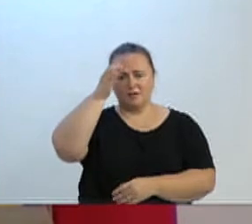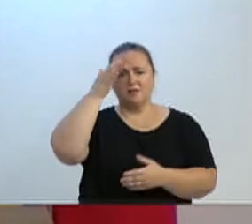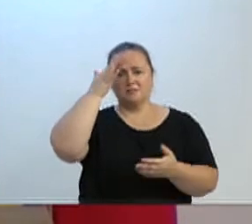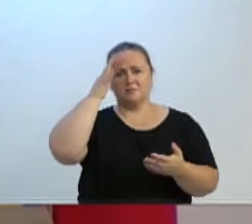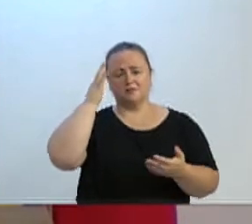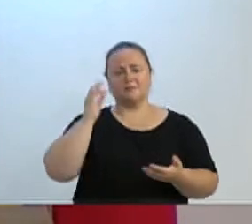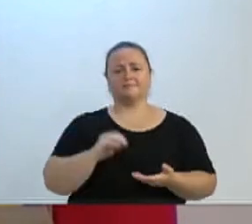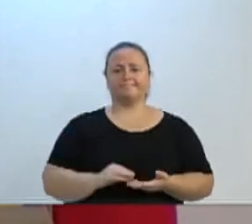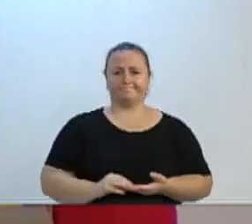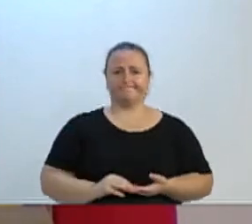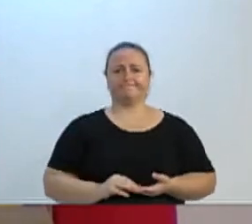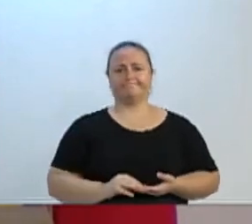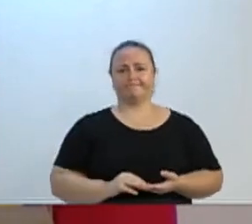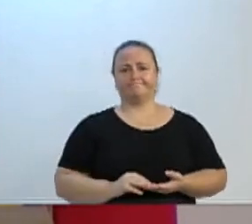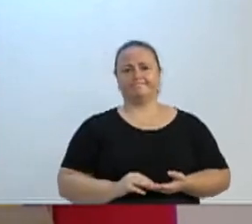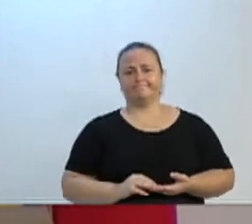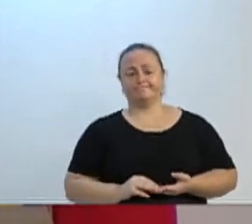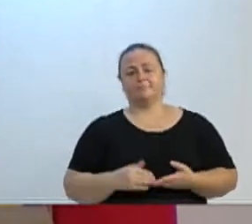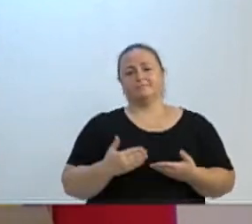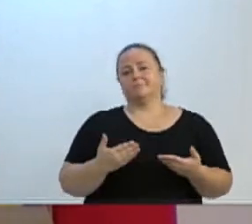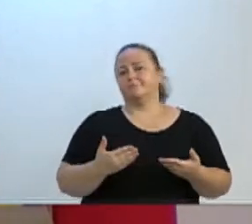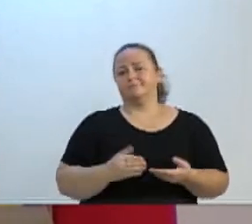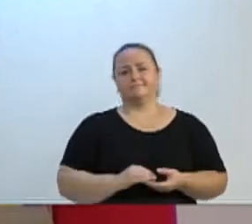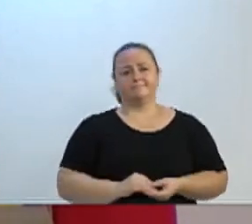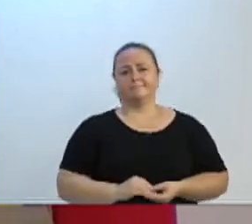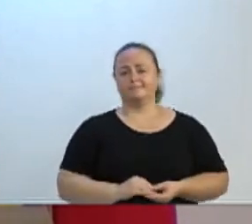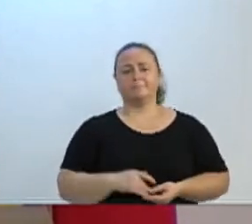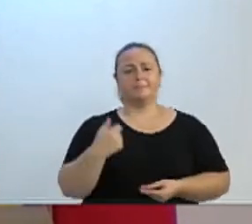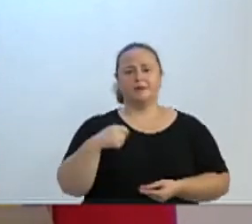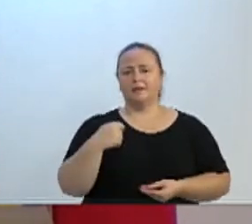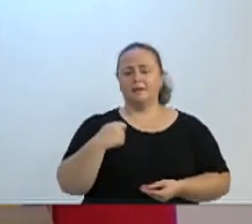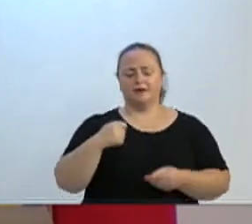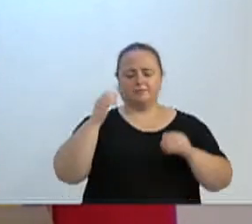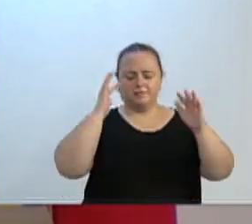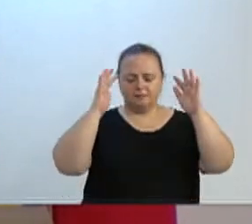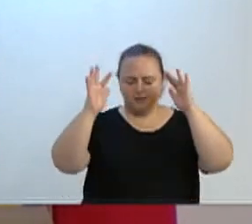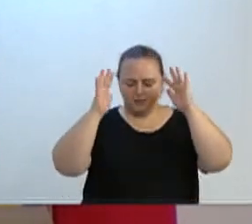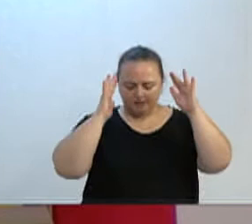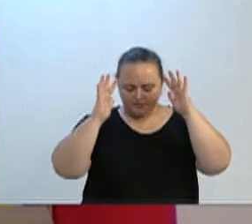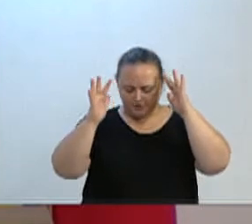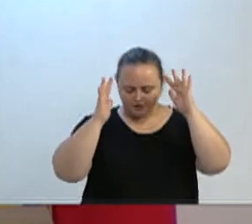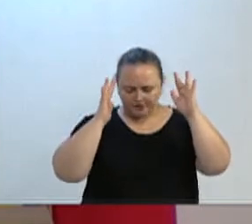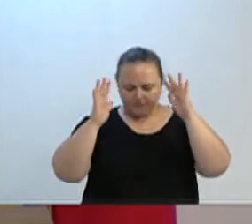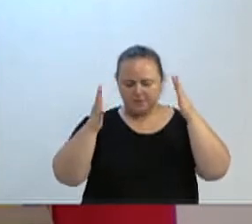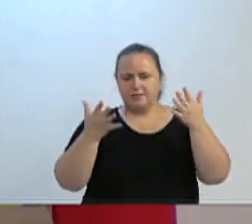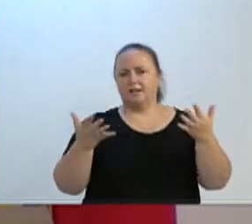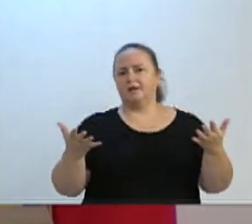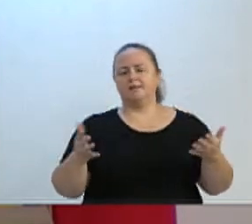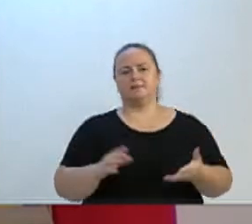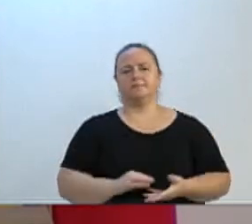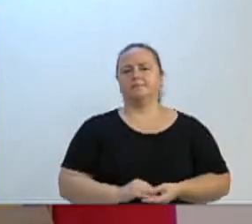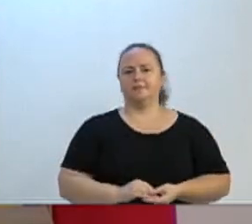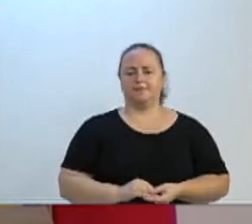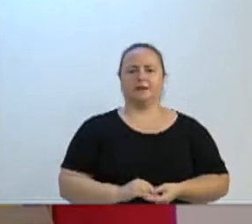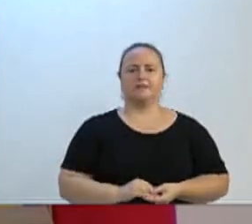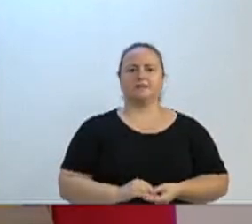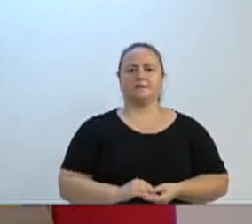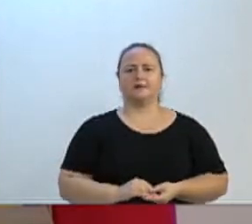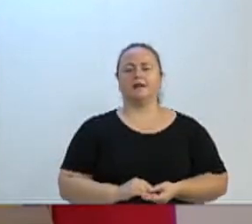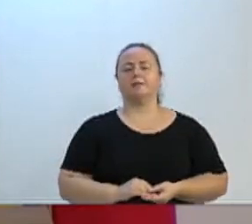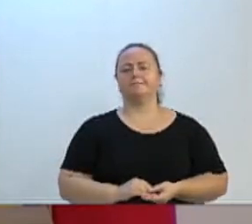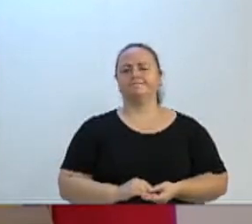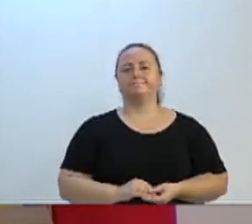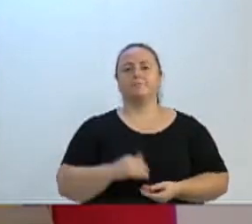Então nós precisamos aqui refletir mais do que nunca para que nós não percamos mais amigos, e não percamos mais